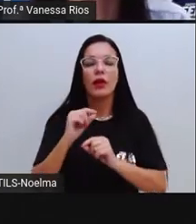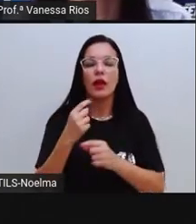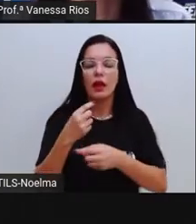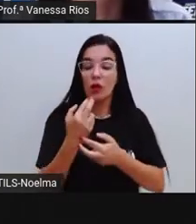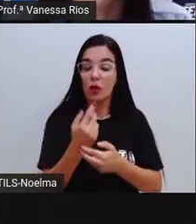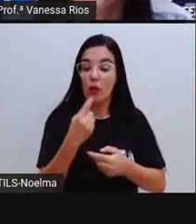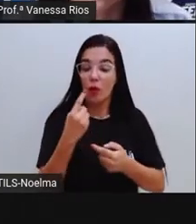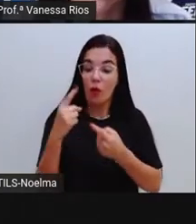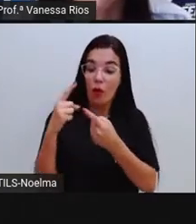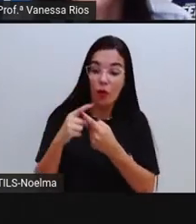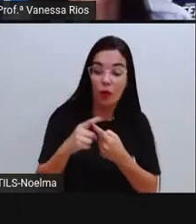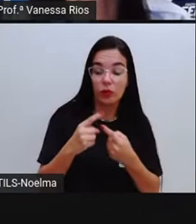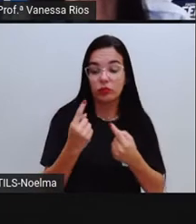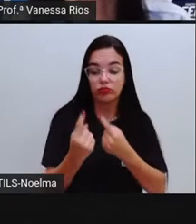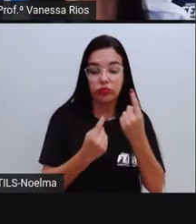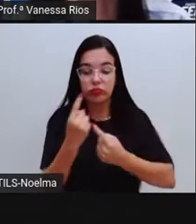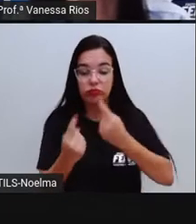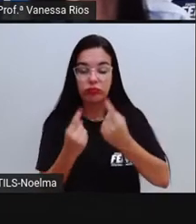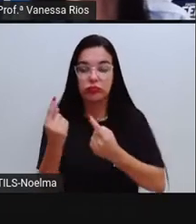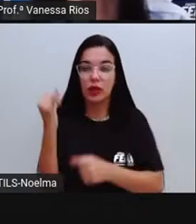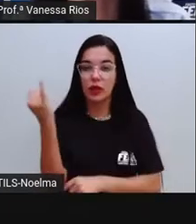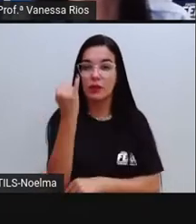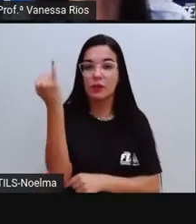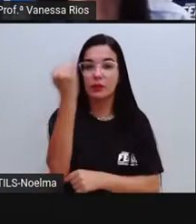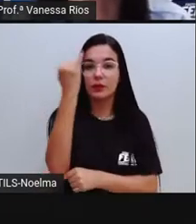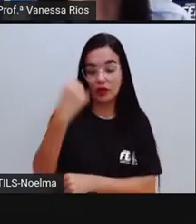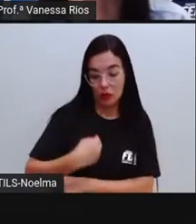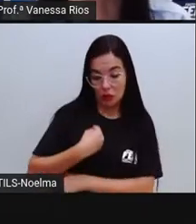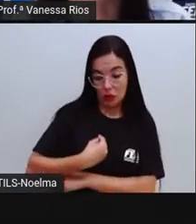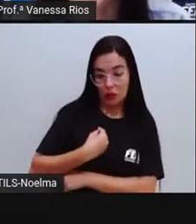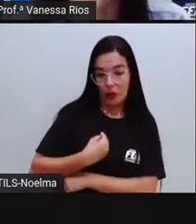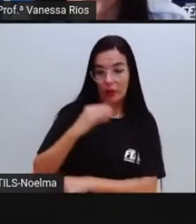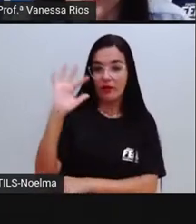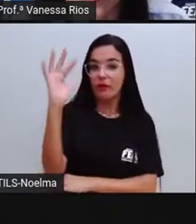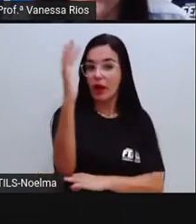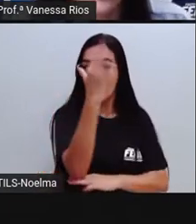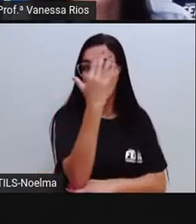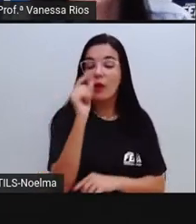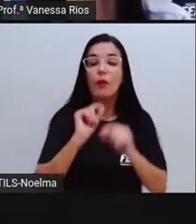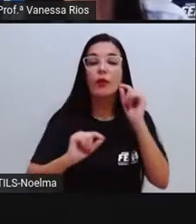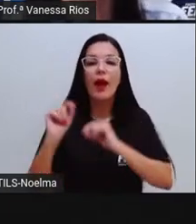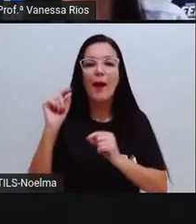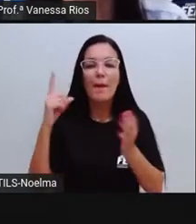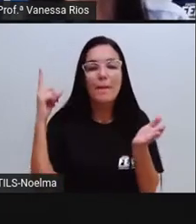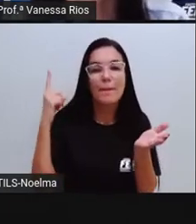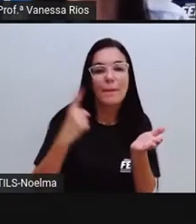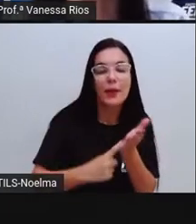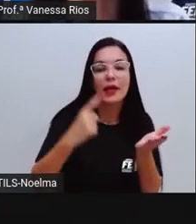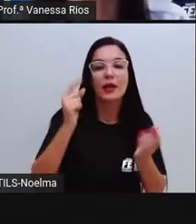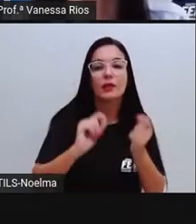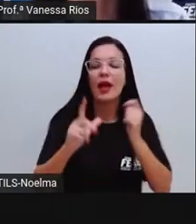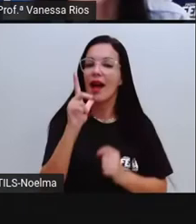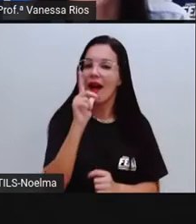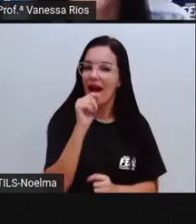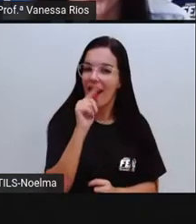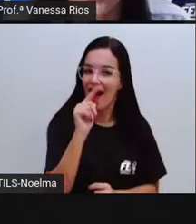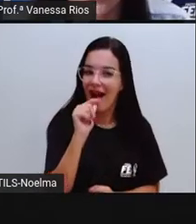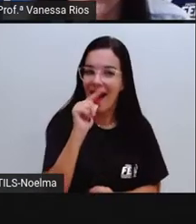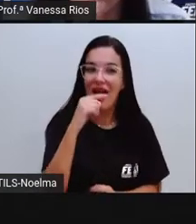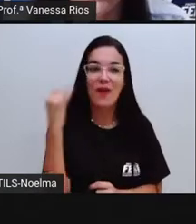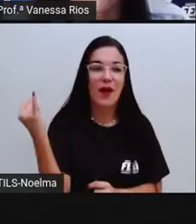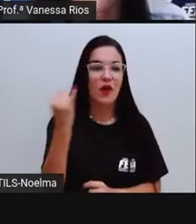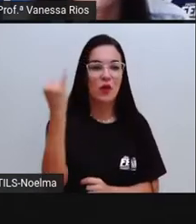entre os itens importantes pra sua sobrevivência, destacando a água, né? Como algo que é necessário aí para a sua